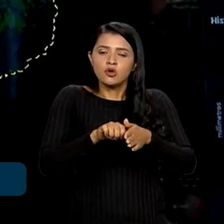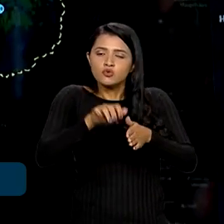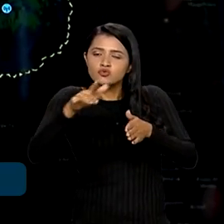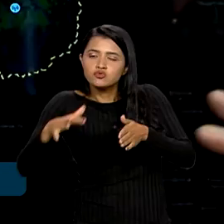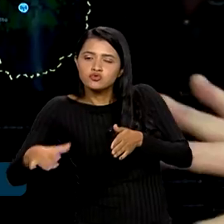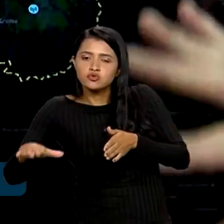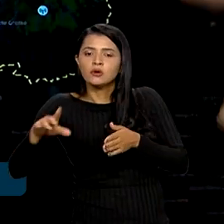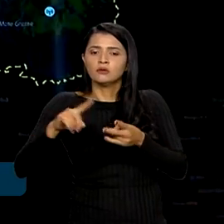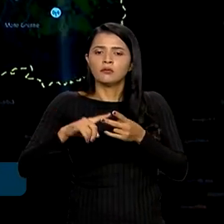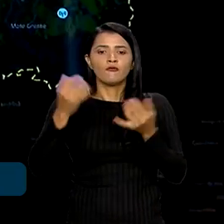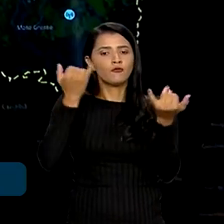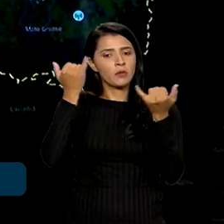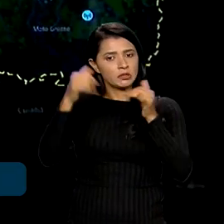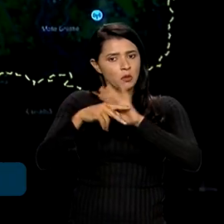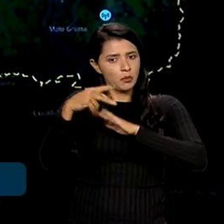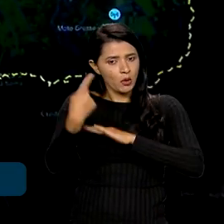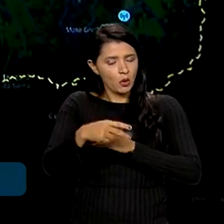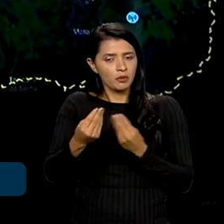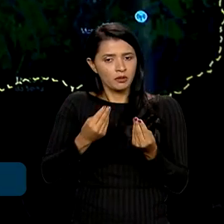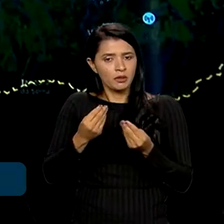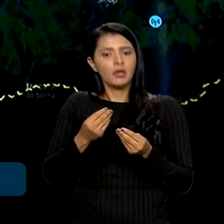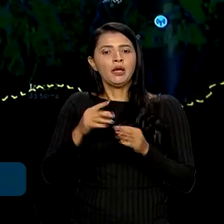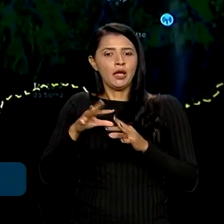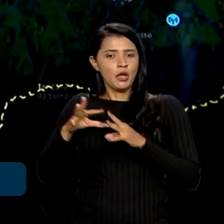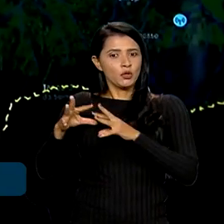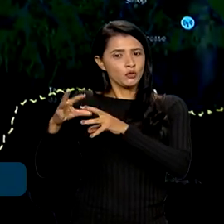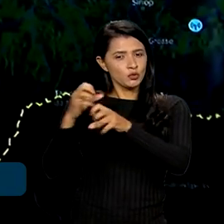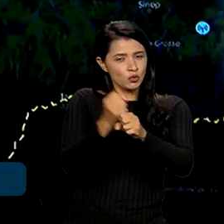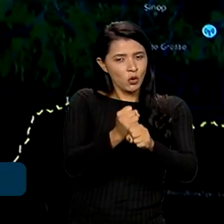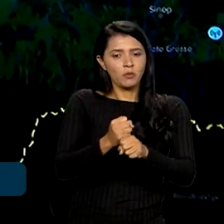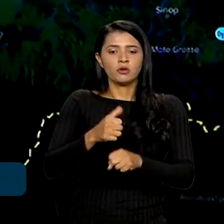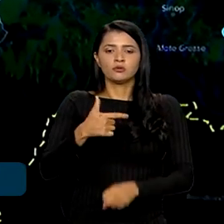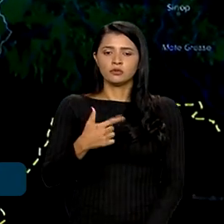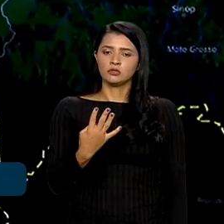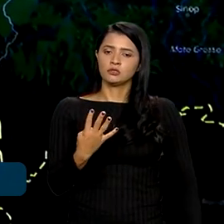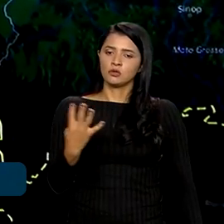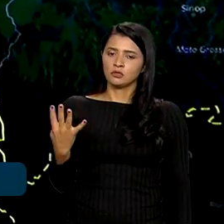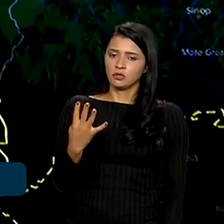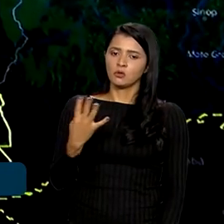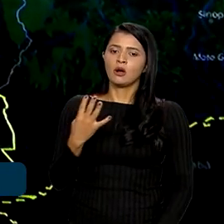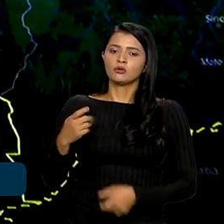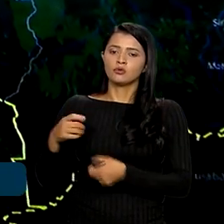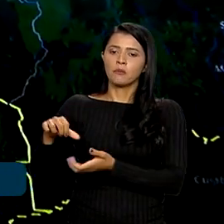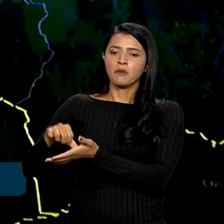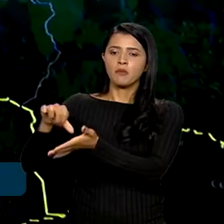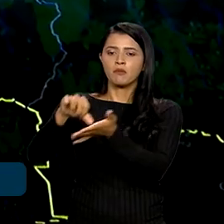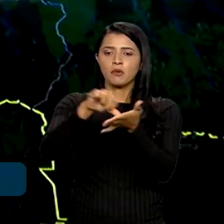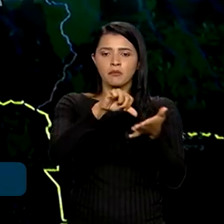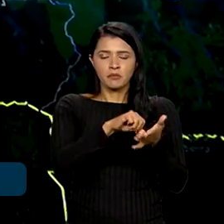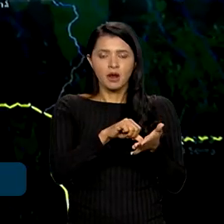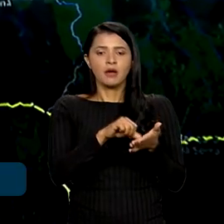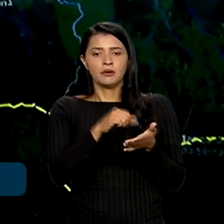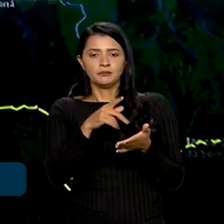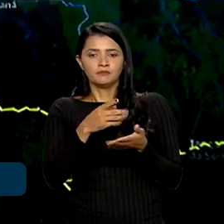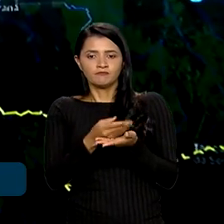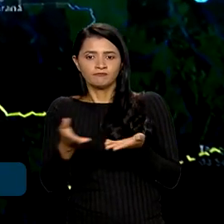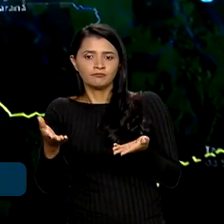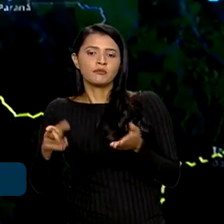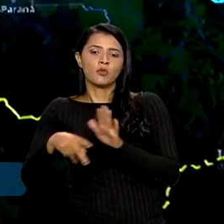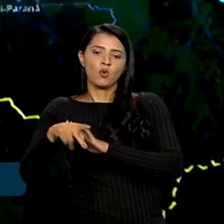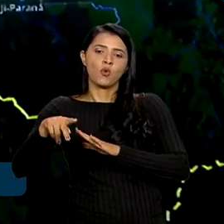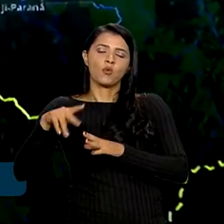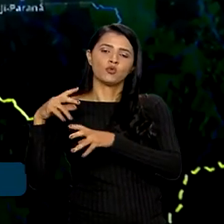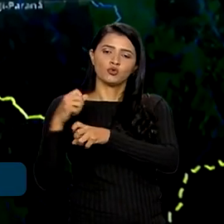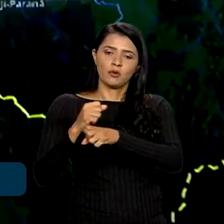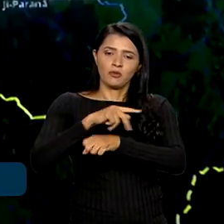E com essas todas, são 244 estações distribuídas entre os países, que nos permitem fazer